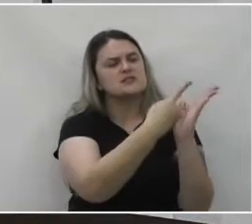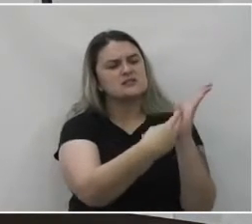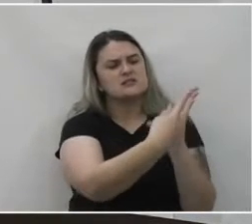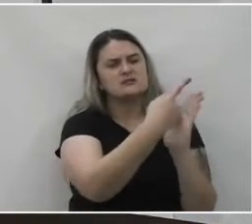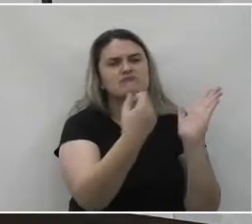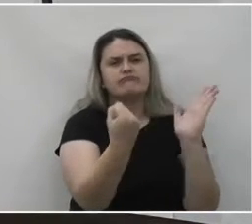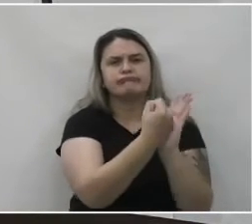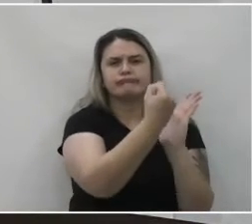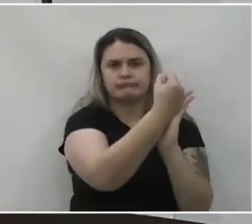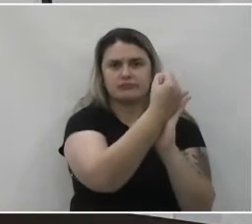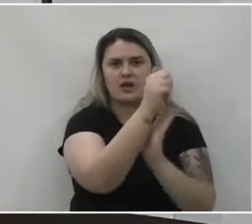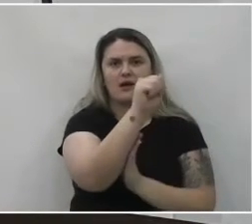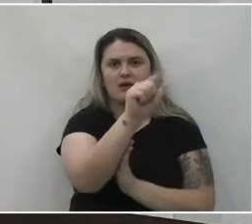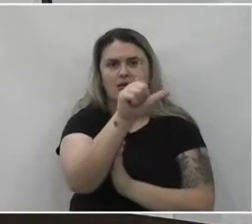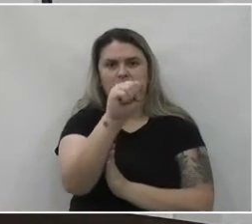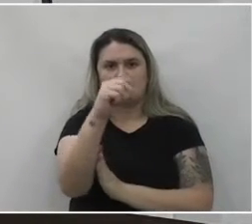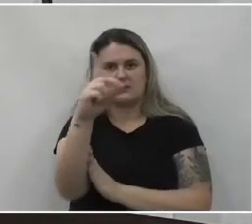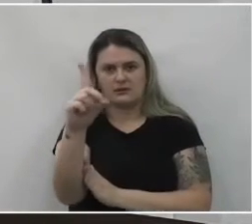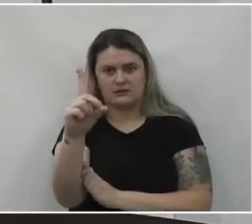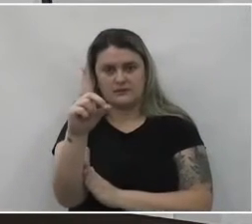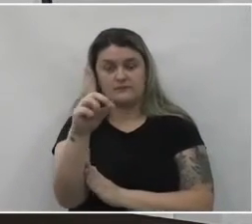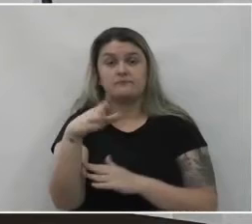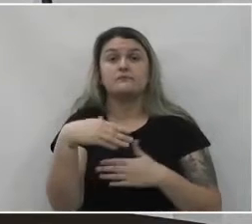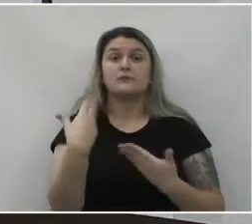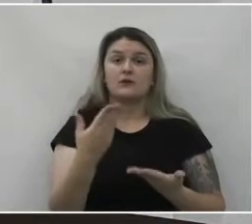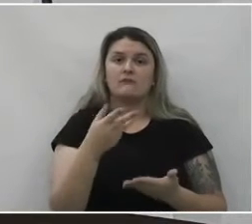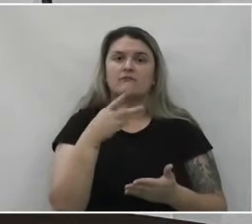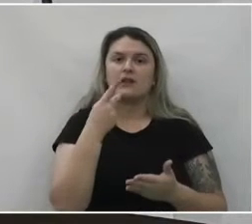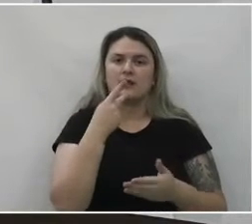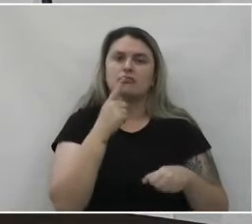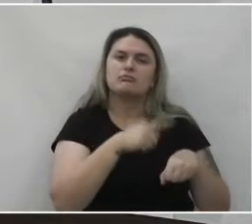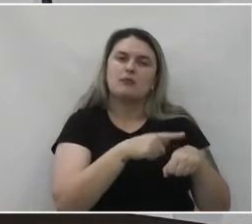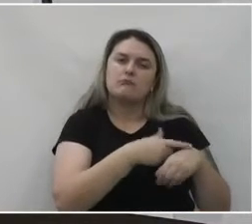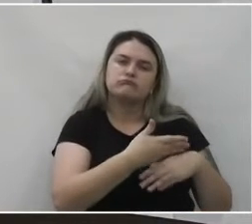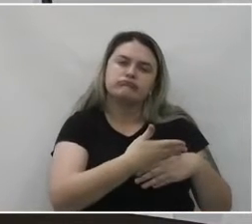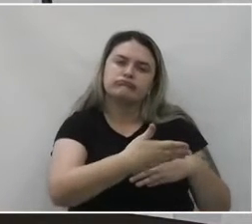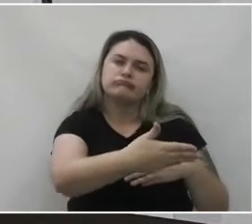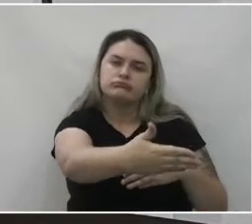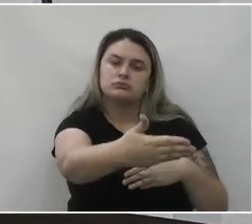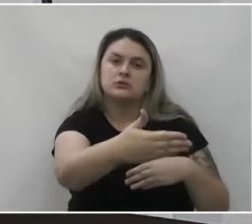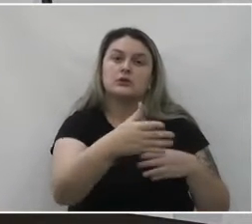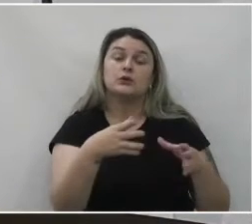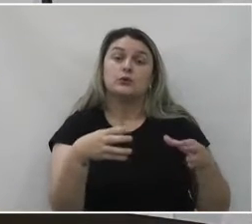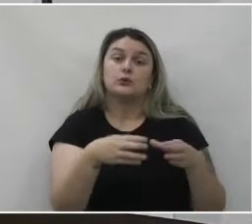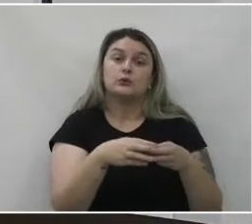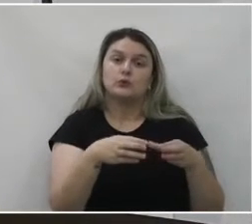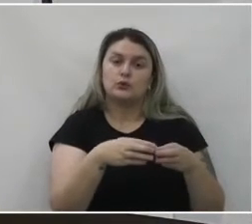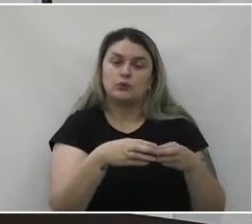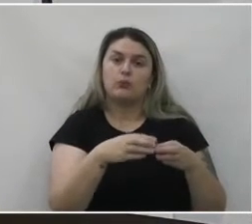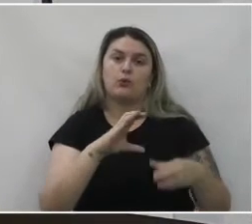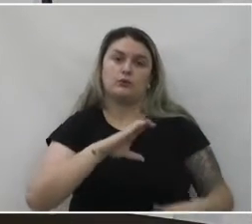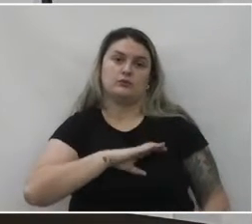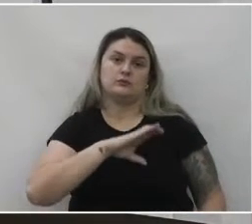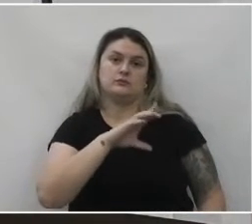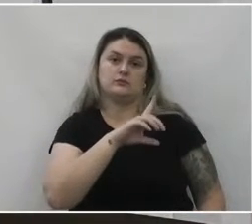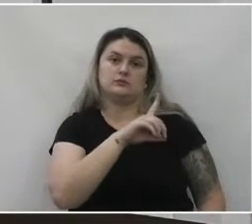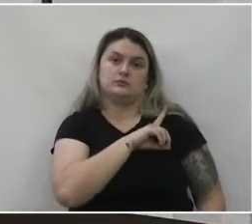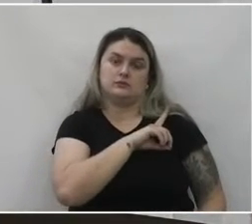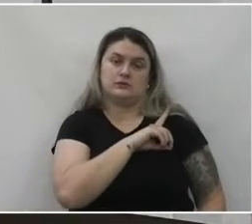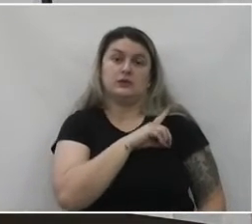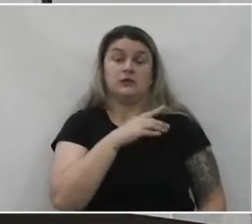Alade. Vale ressaltar que, durante esse período, o grupo foi coordenado por